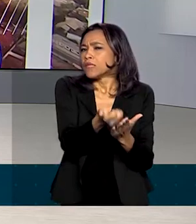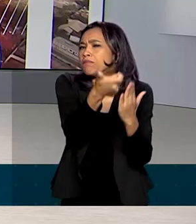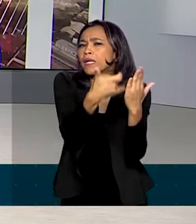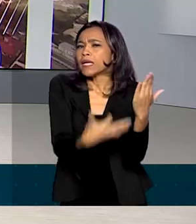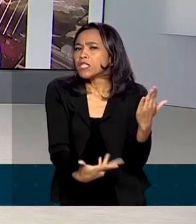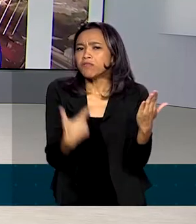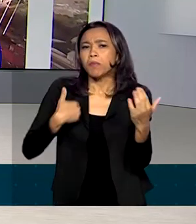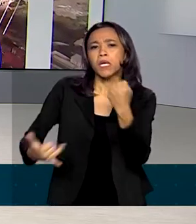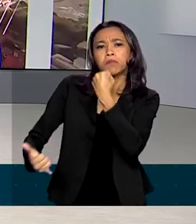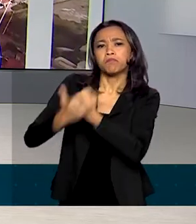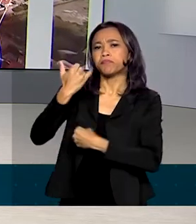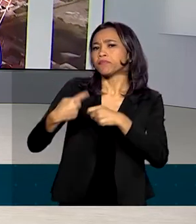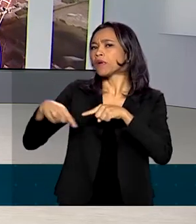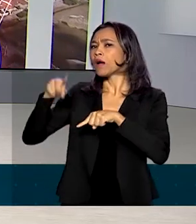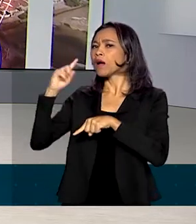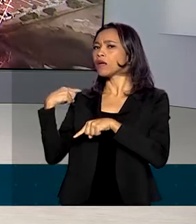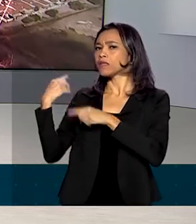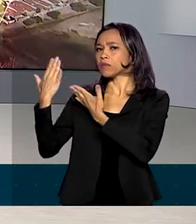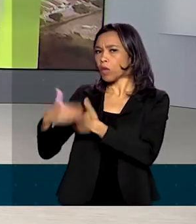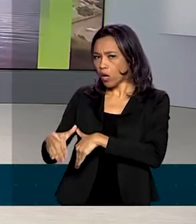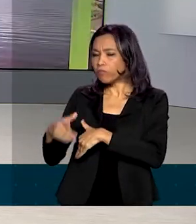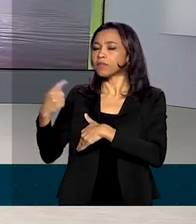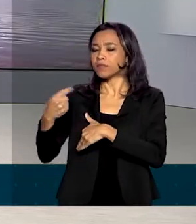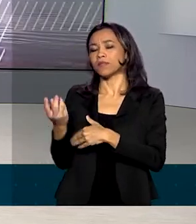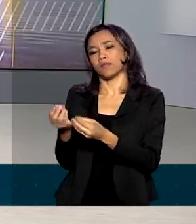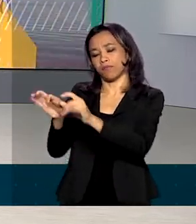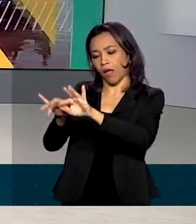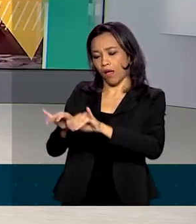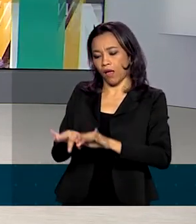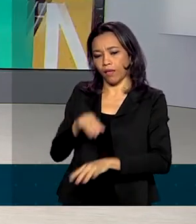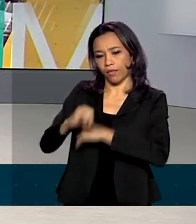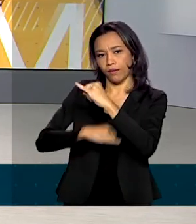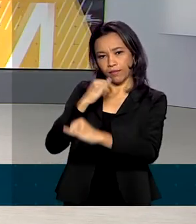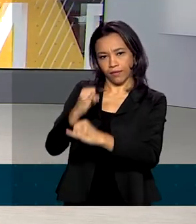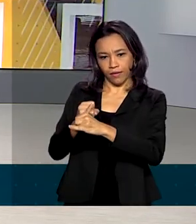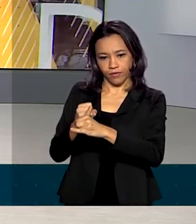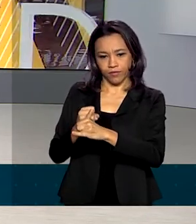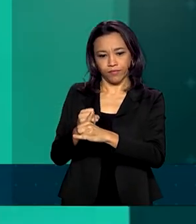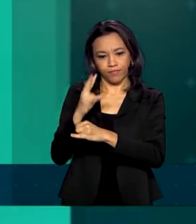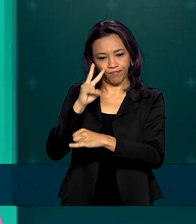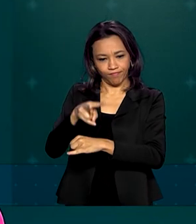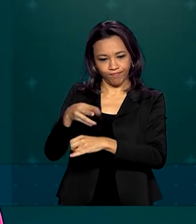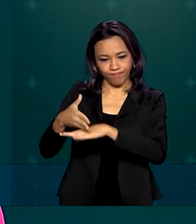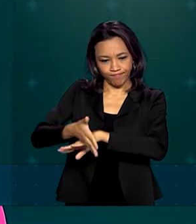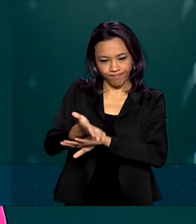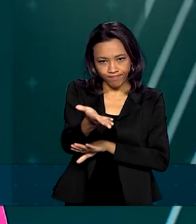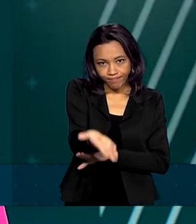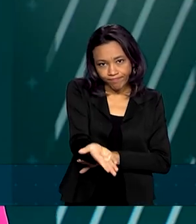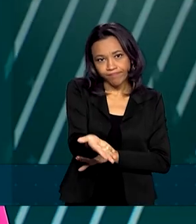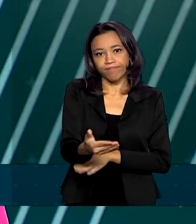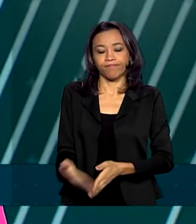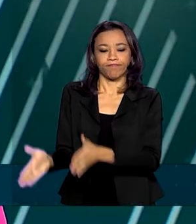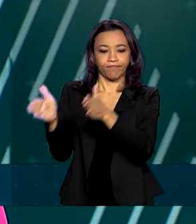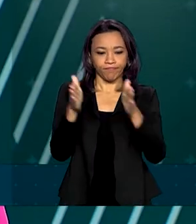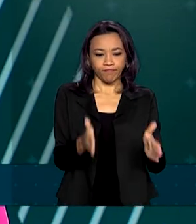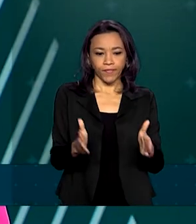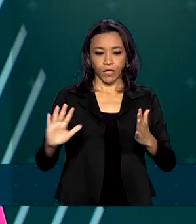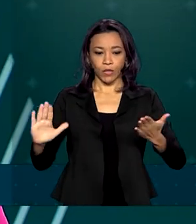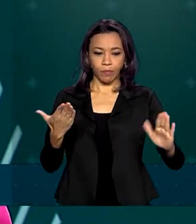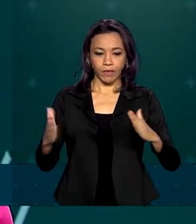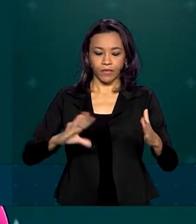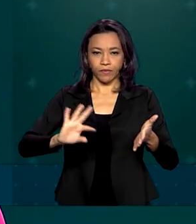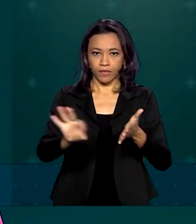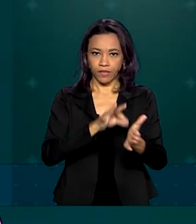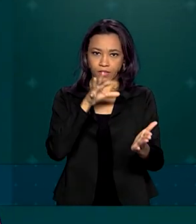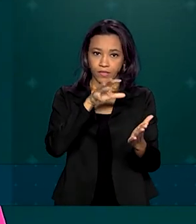ausência na edição anterior devem ser feitas pela internet na página do participante. Lembrando que o período de inscrição do